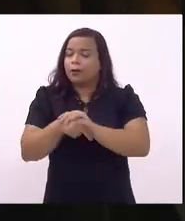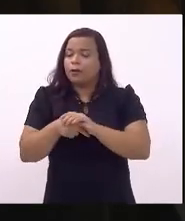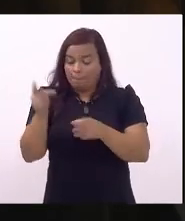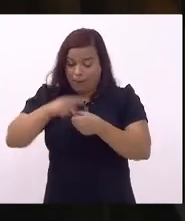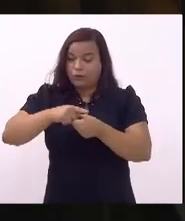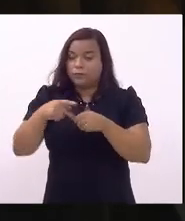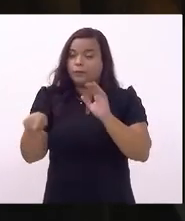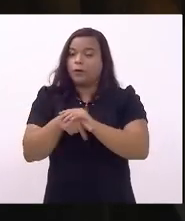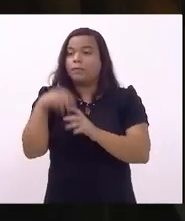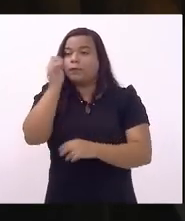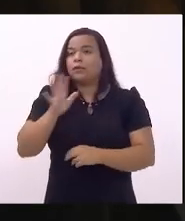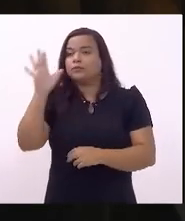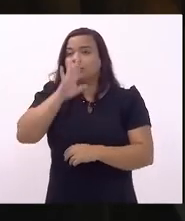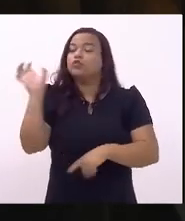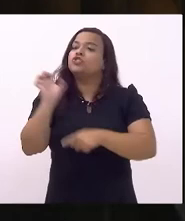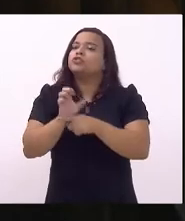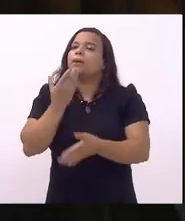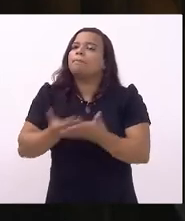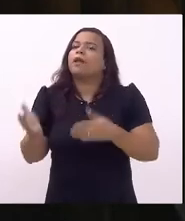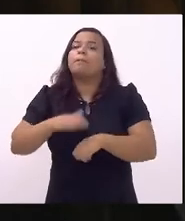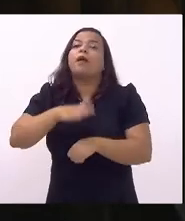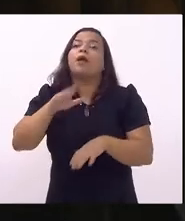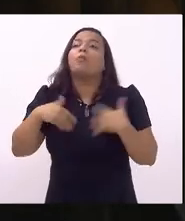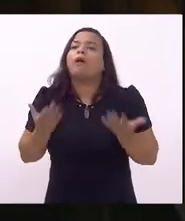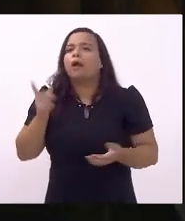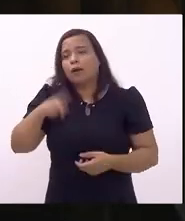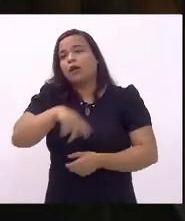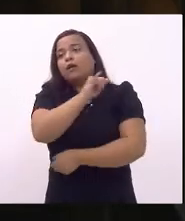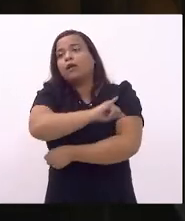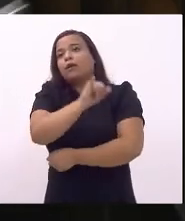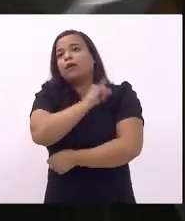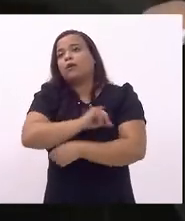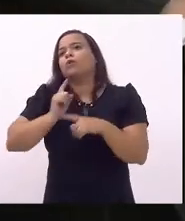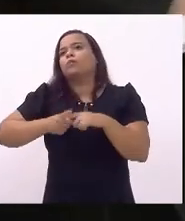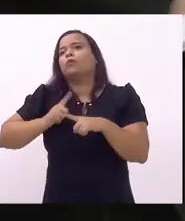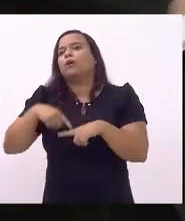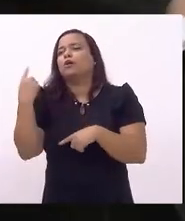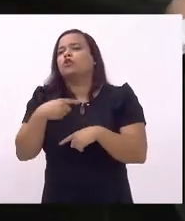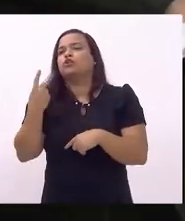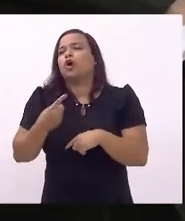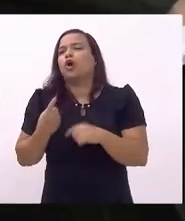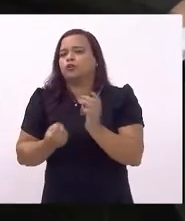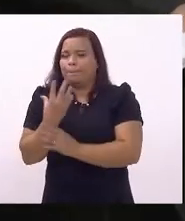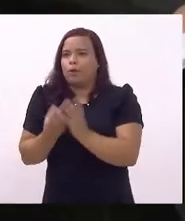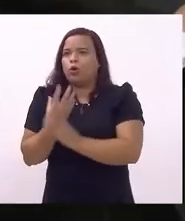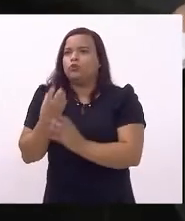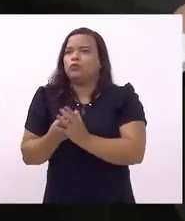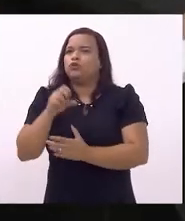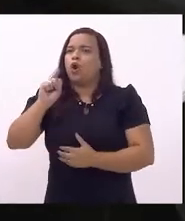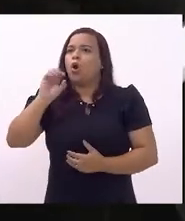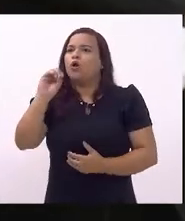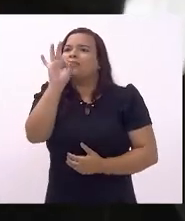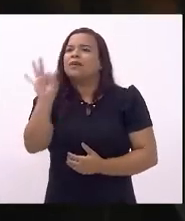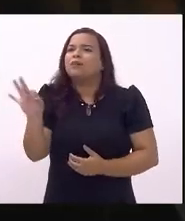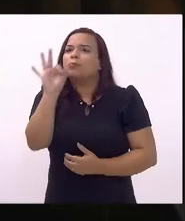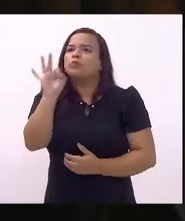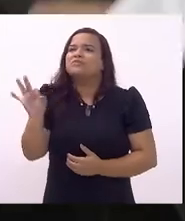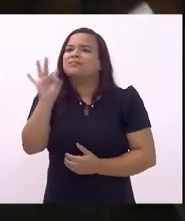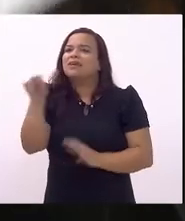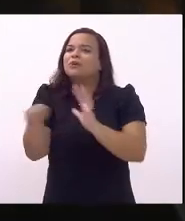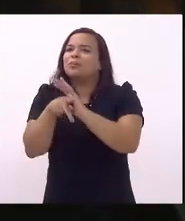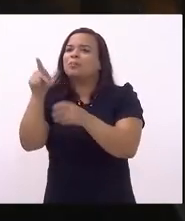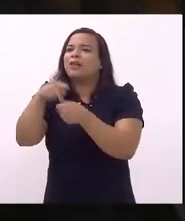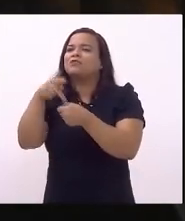que mais perde com isso somos nós e por que que somos nós porque nós produzimos 80% do óleo olha aí o Rio de Janeiro é